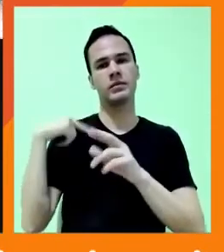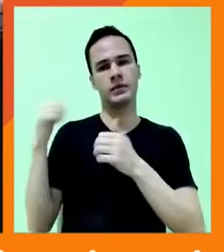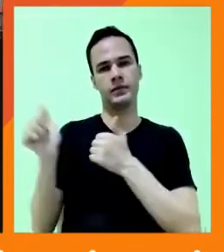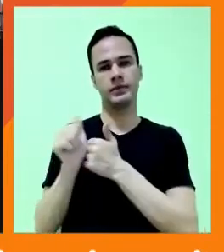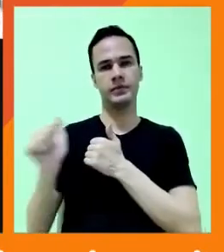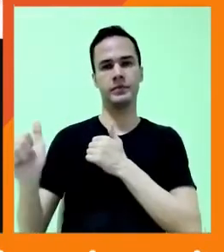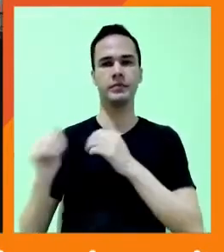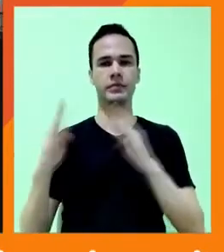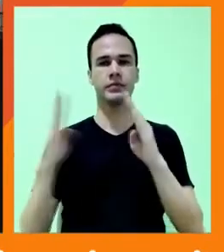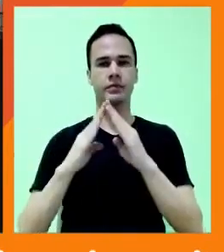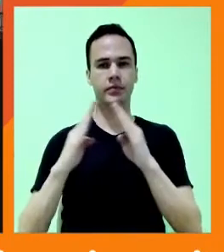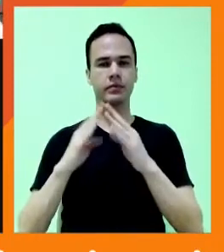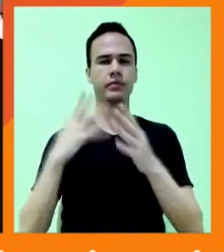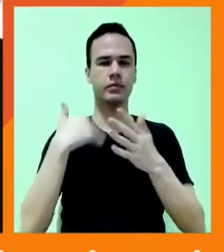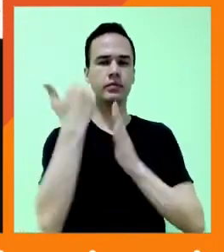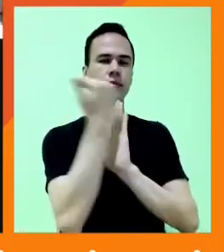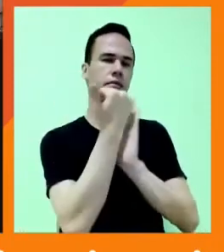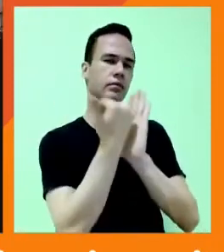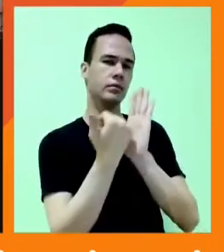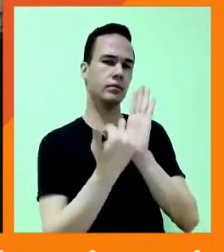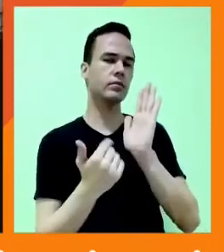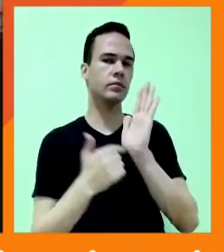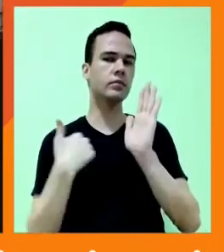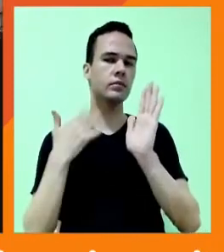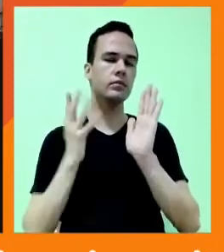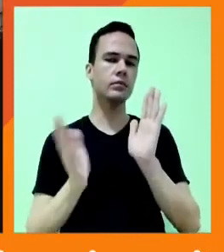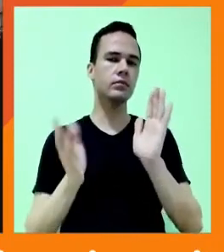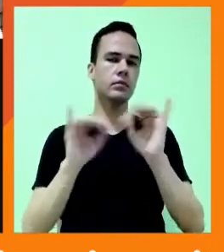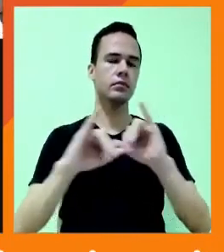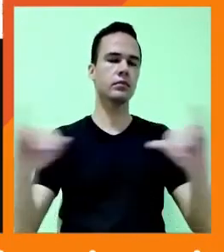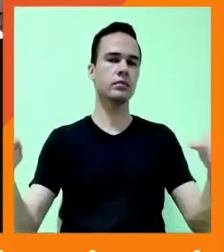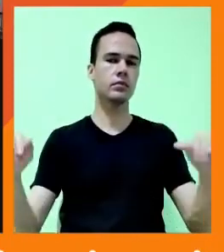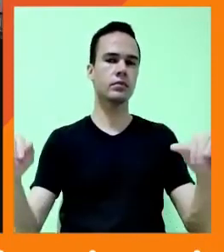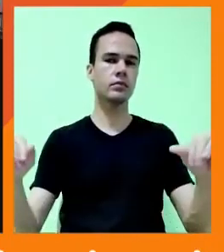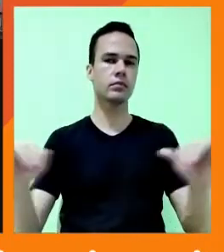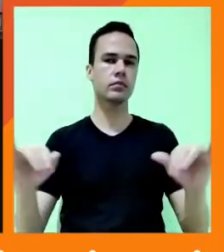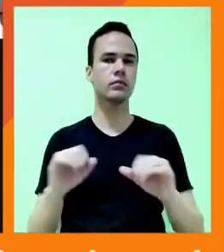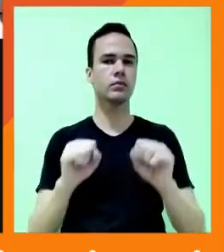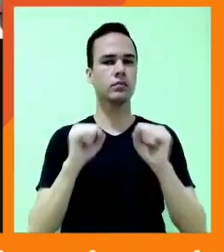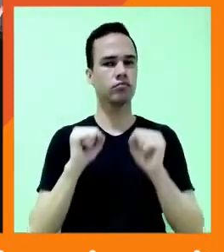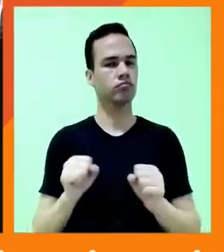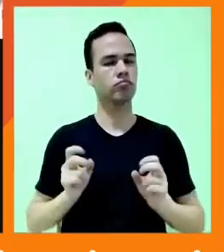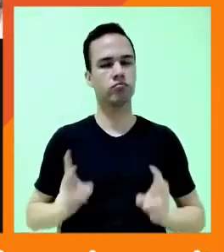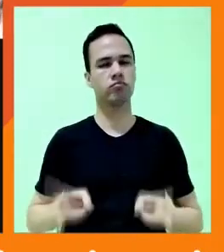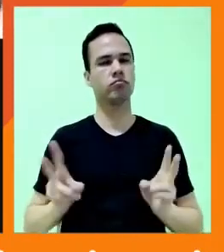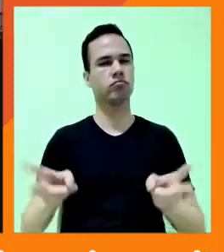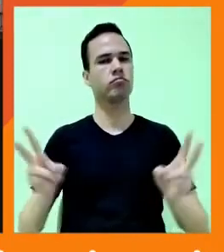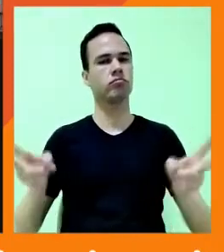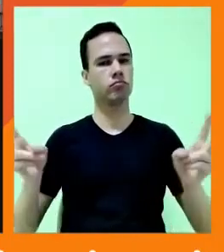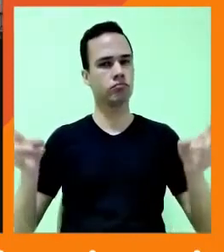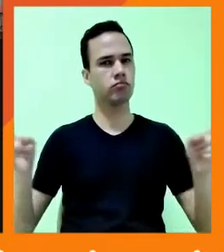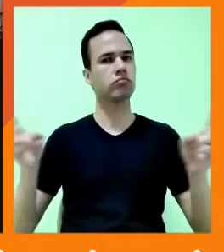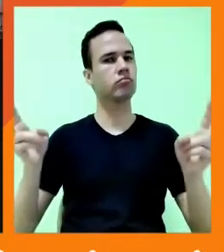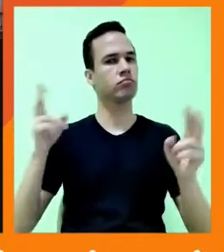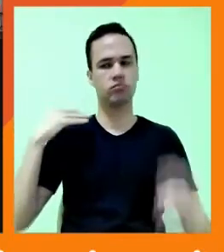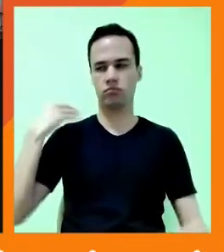só de alguns exemplos que a gente já ouviu por aí, pode continuar indefinidamente.